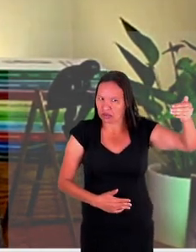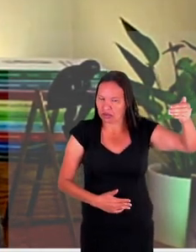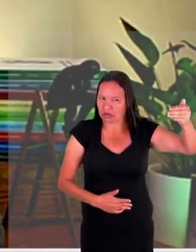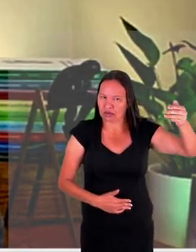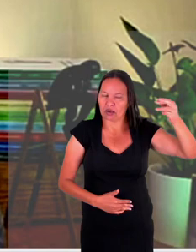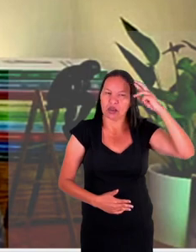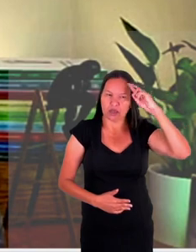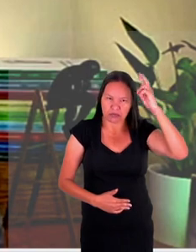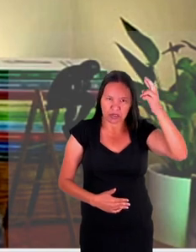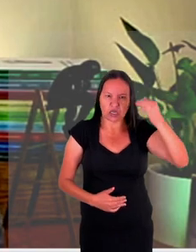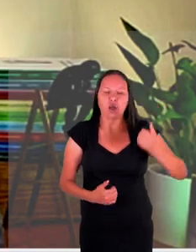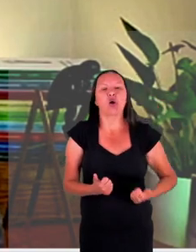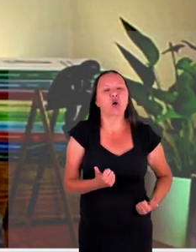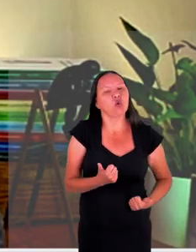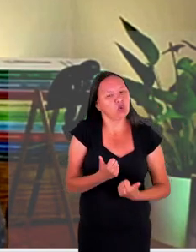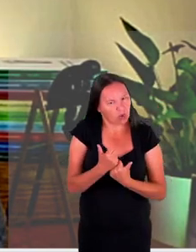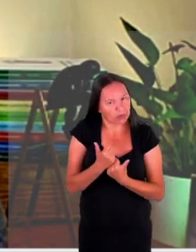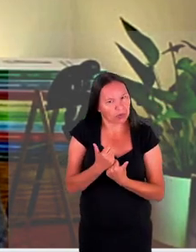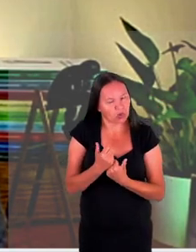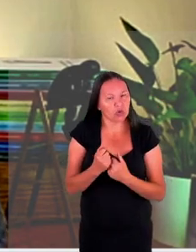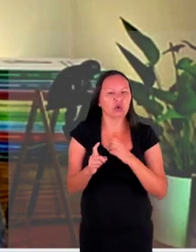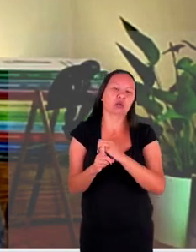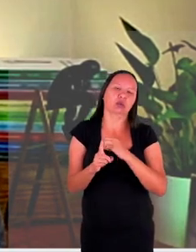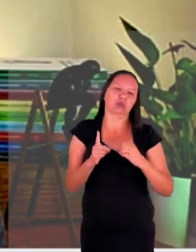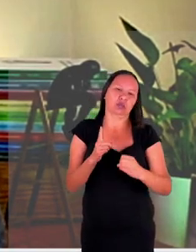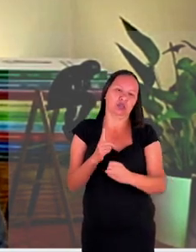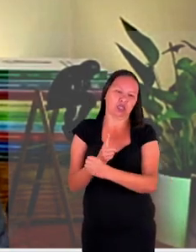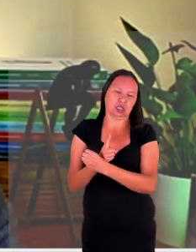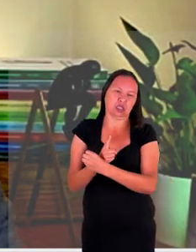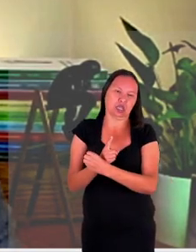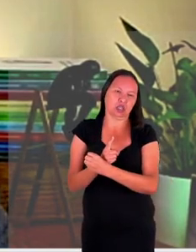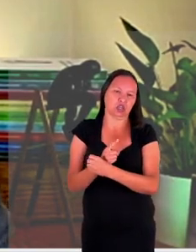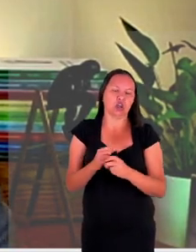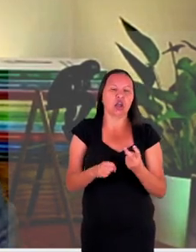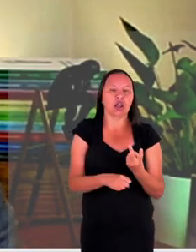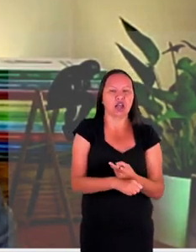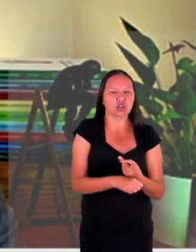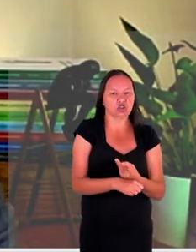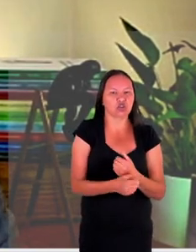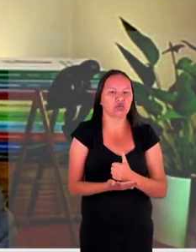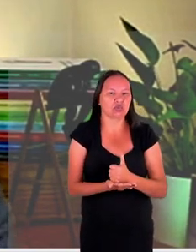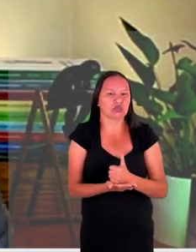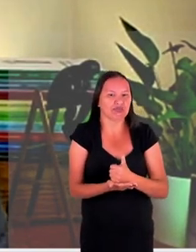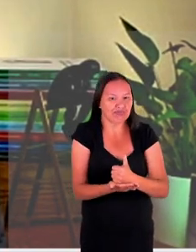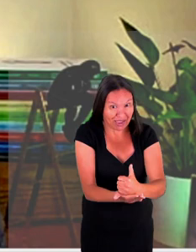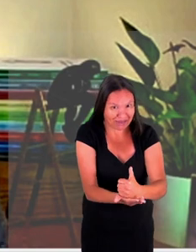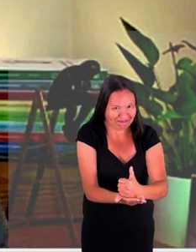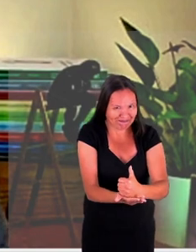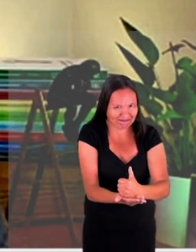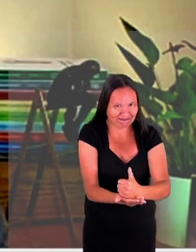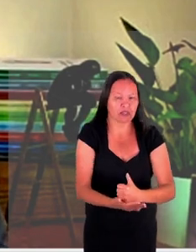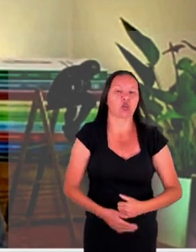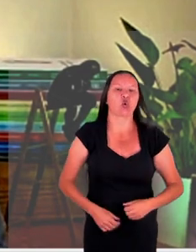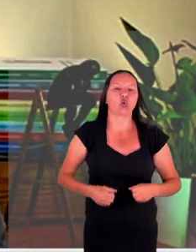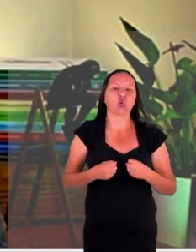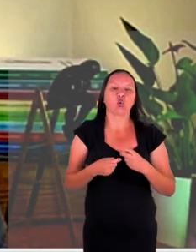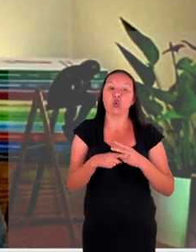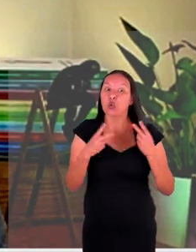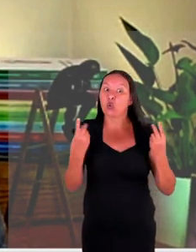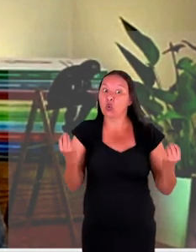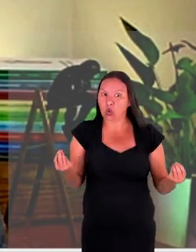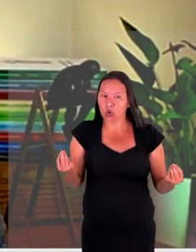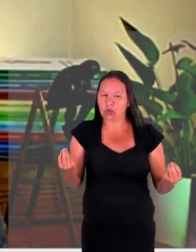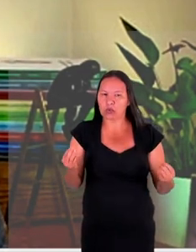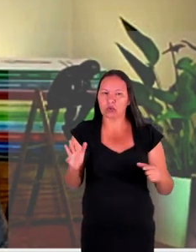solidariedade como sociedade e solidariedade com as gerações futuras inclusive como que a gente pode deixar de